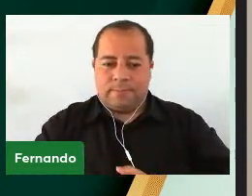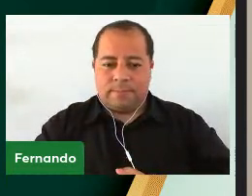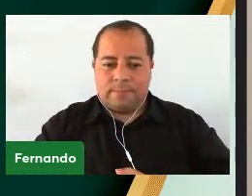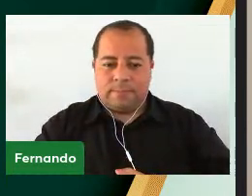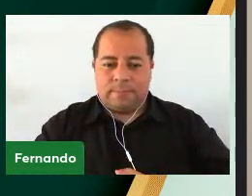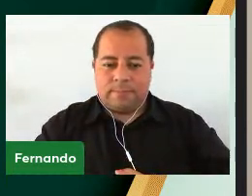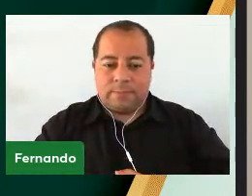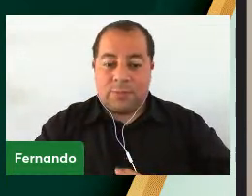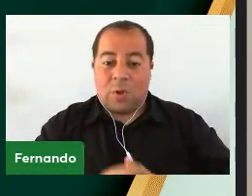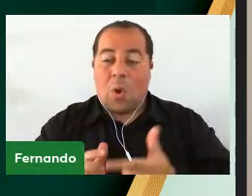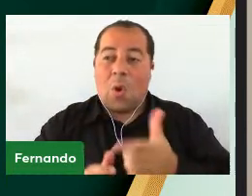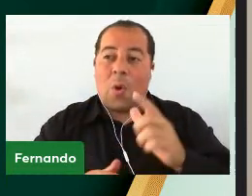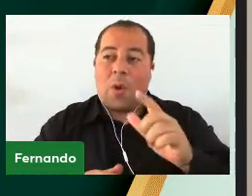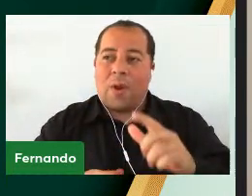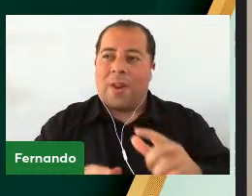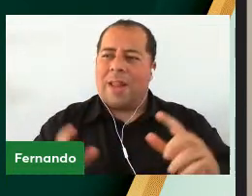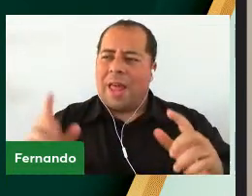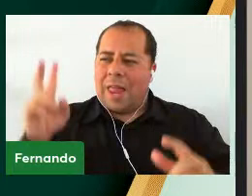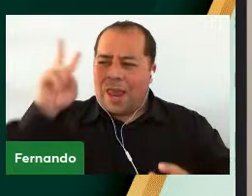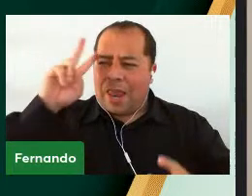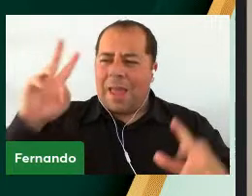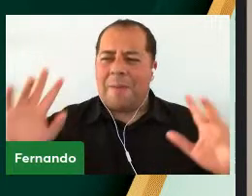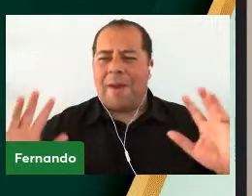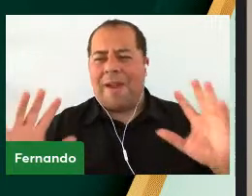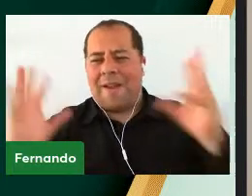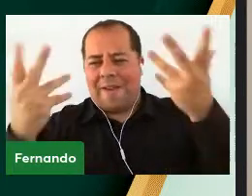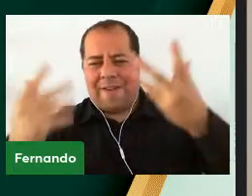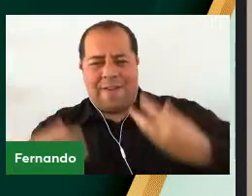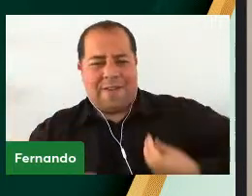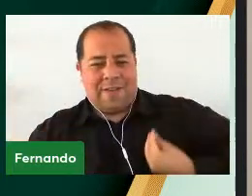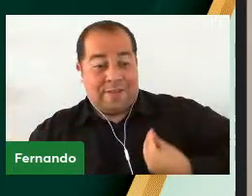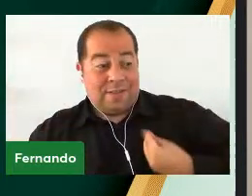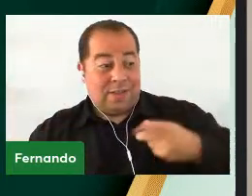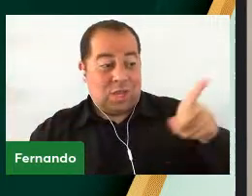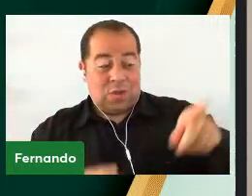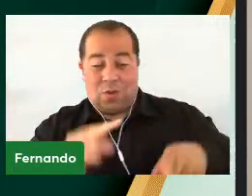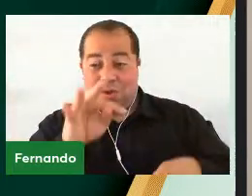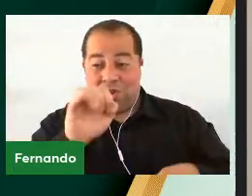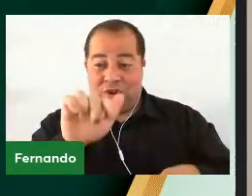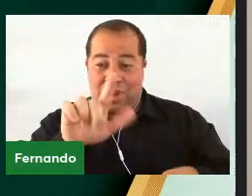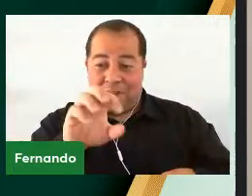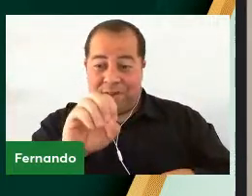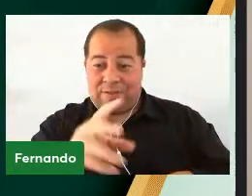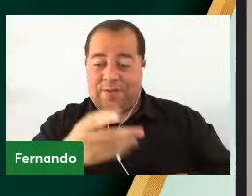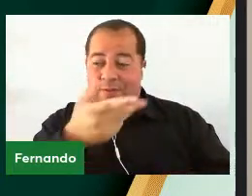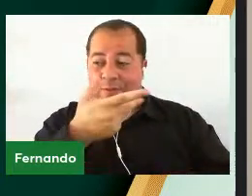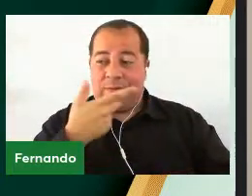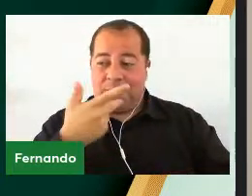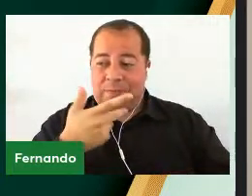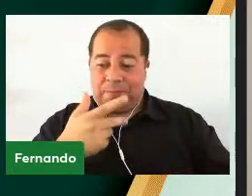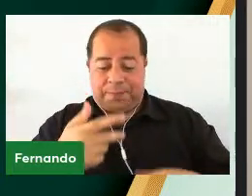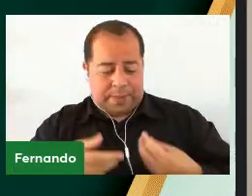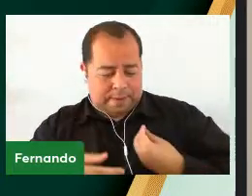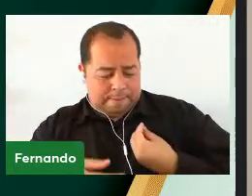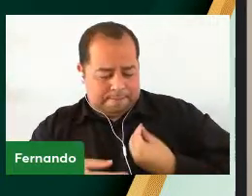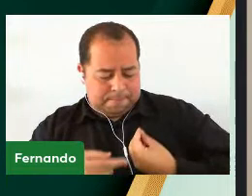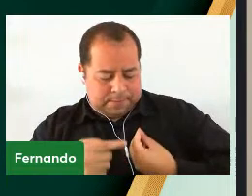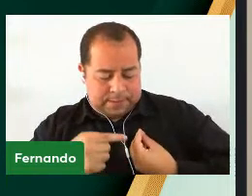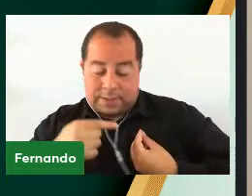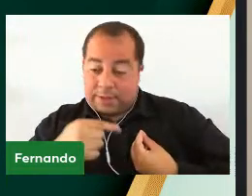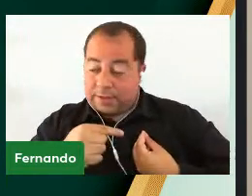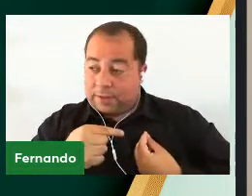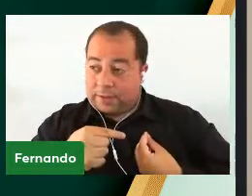é o início Em a vida Muito bendita Professor Tiago A vida É um conceito Que hoje Para nós